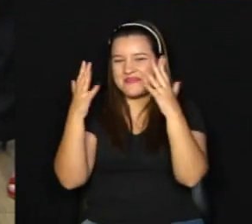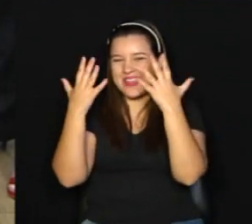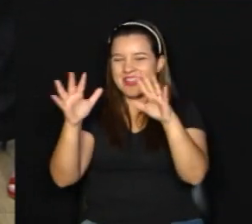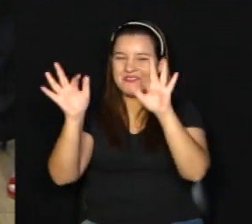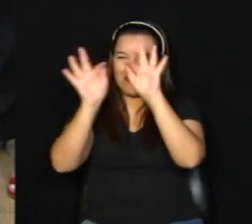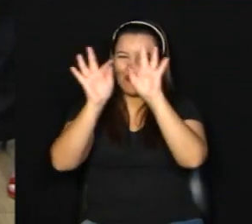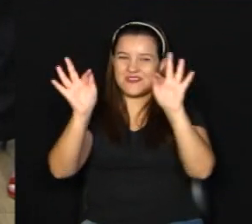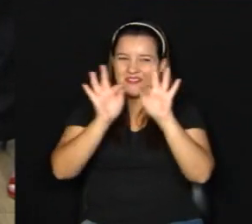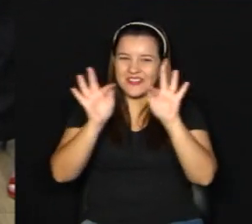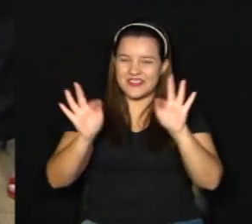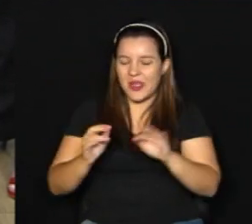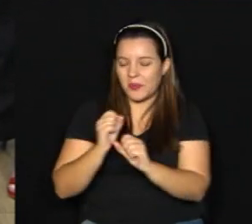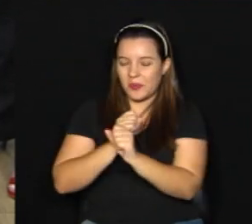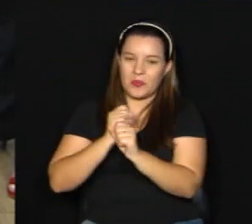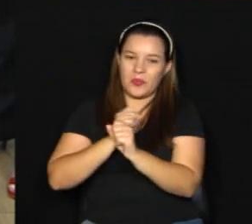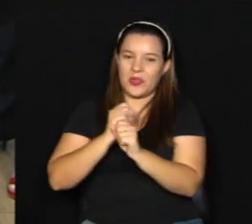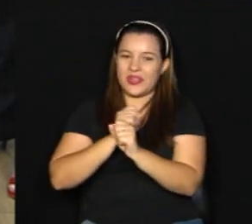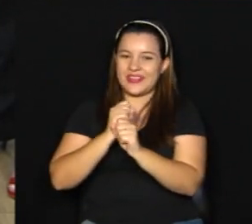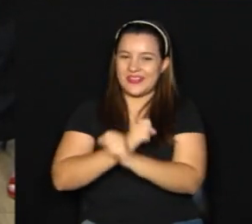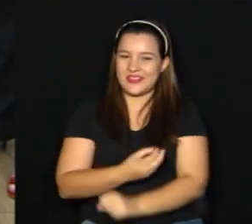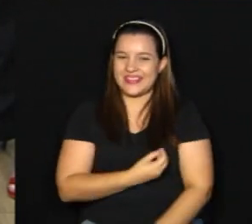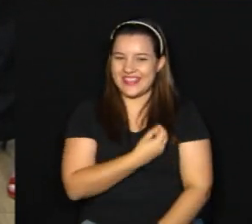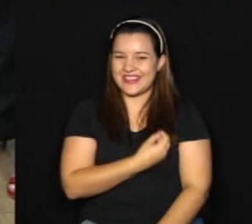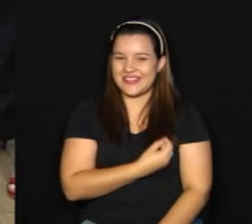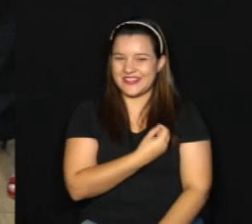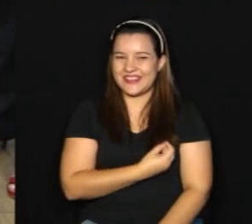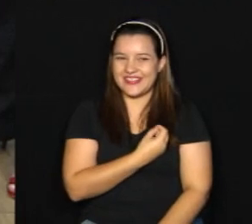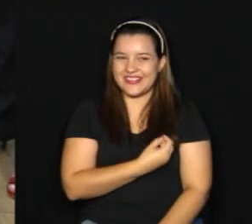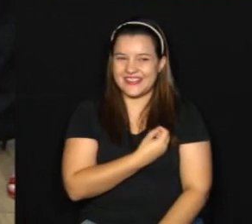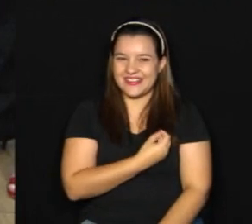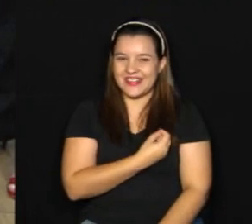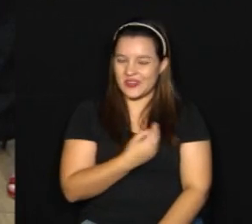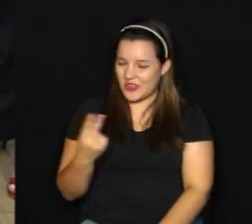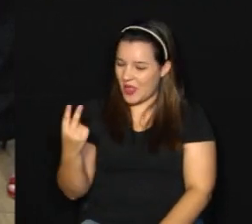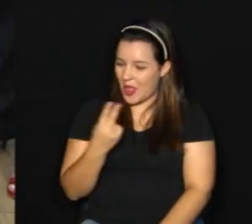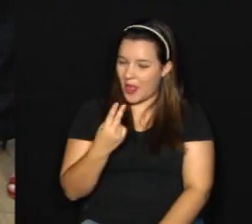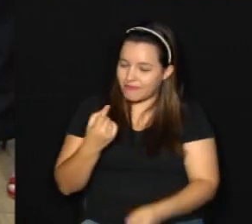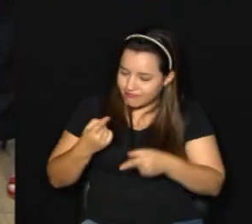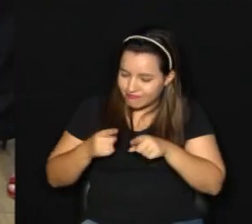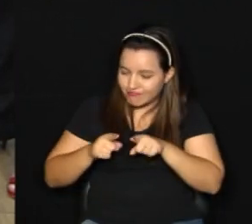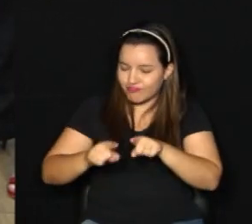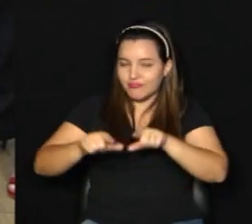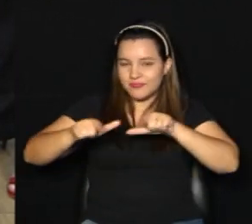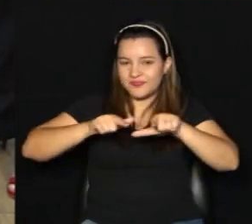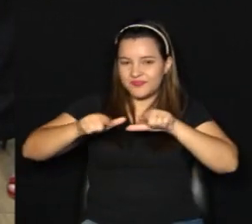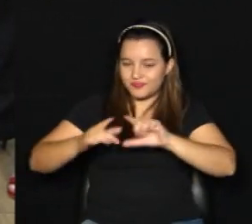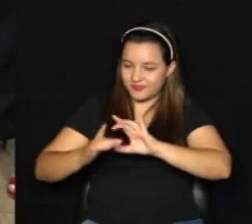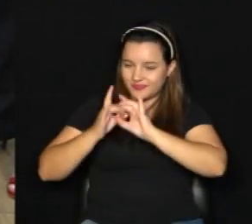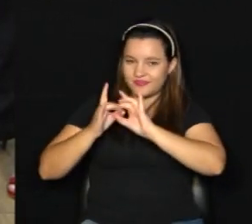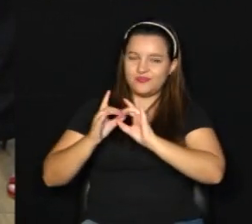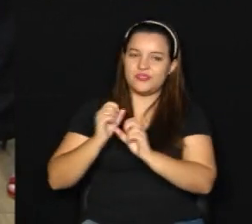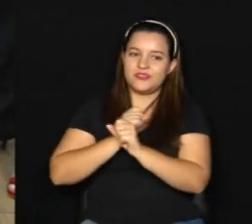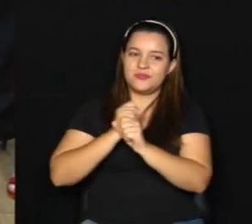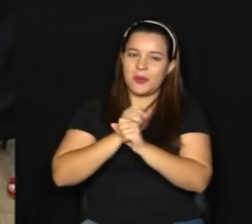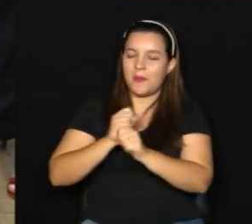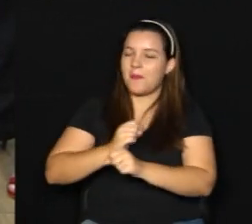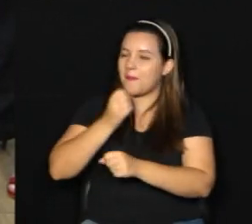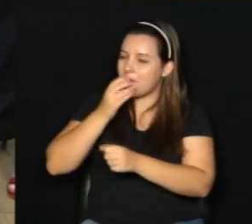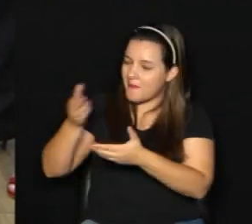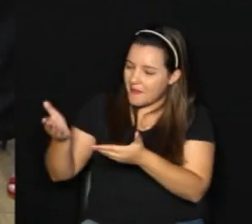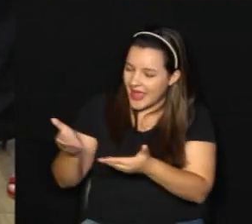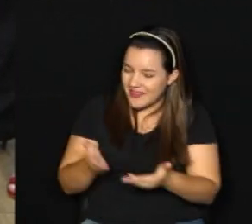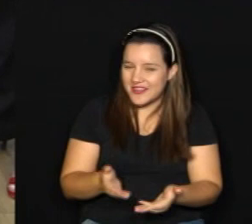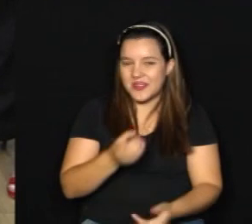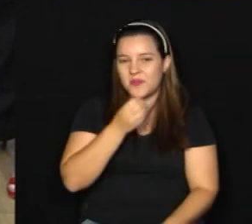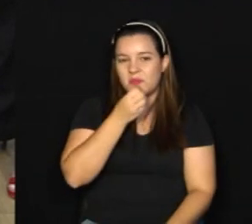muitas felicidades, muitos anos de vida, que nossa parceria continue por muitos anos, seja bem-vinda e bom